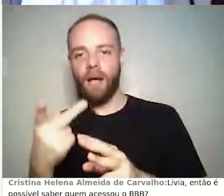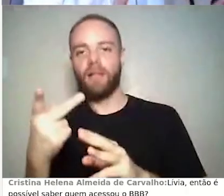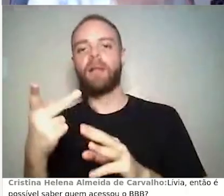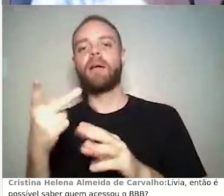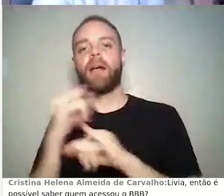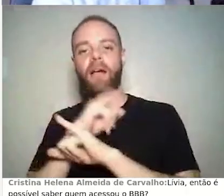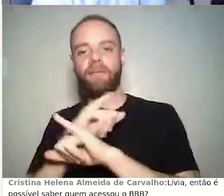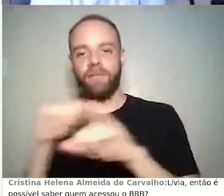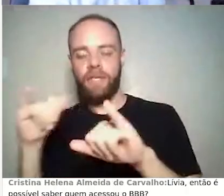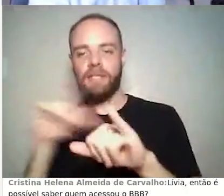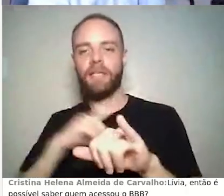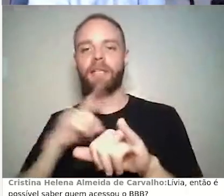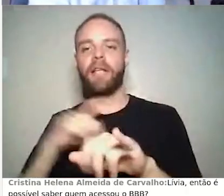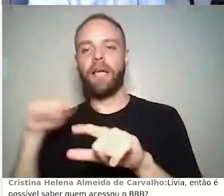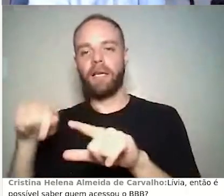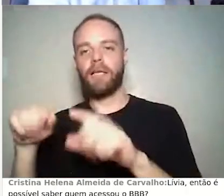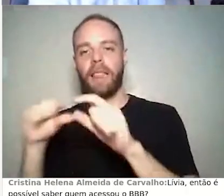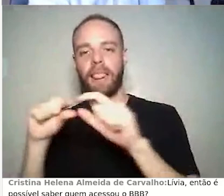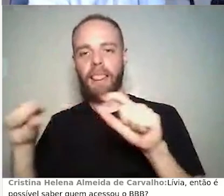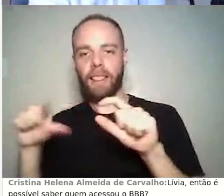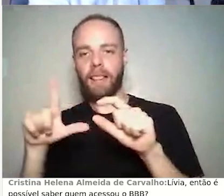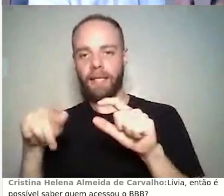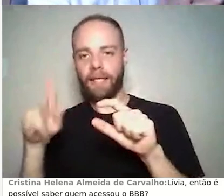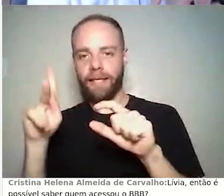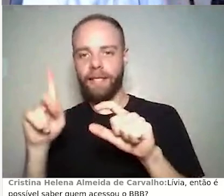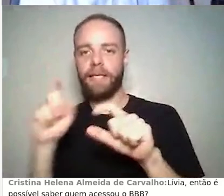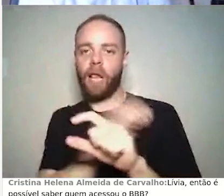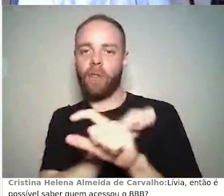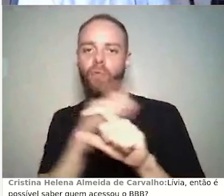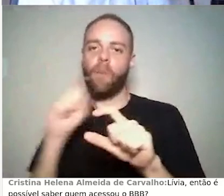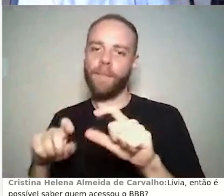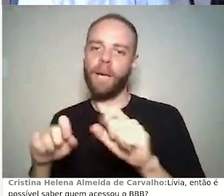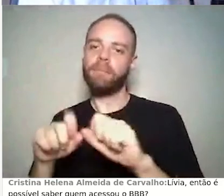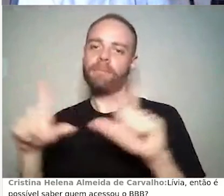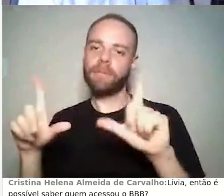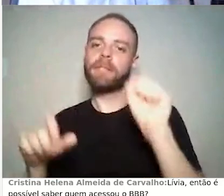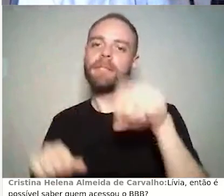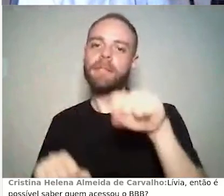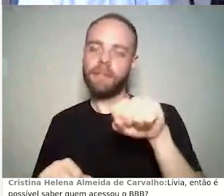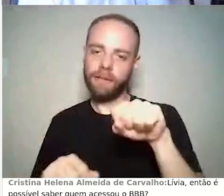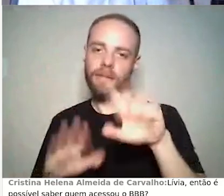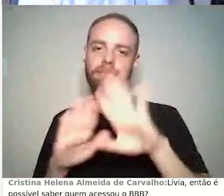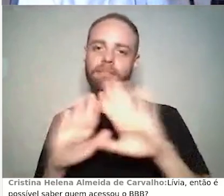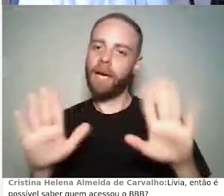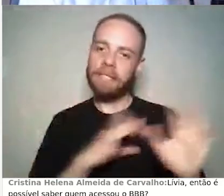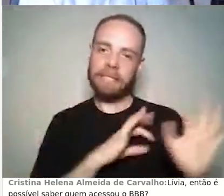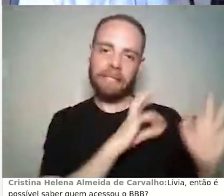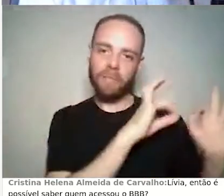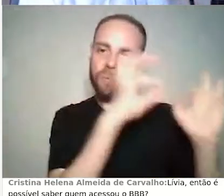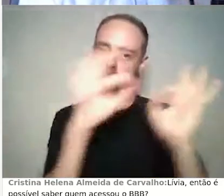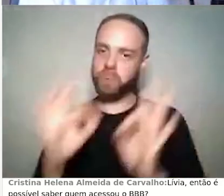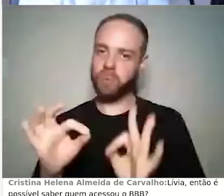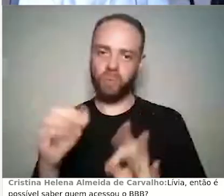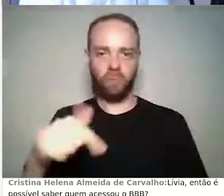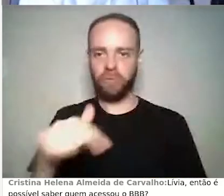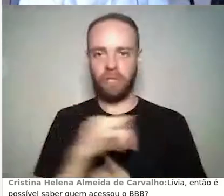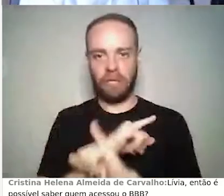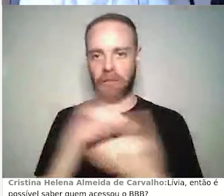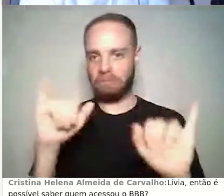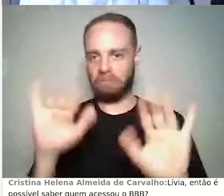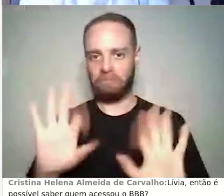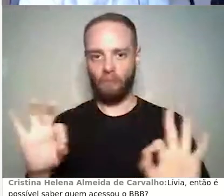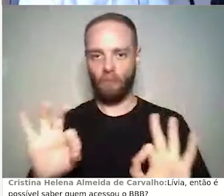aluno A clicou no link do YouTube. Todavia, a gente não vai ter o dado se ele viu o vídeo todo. É, por isso é